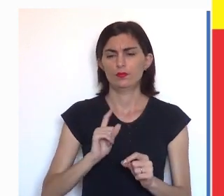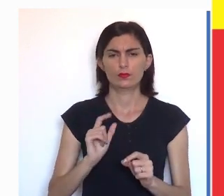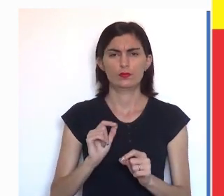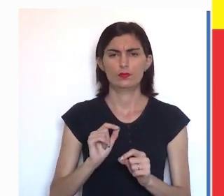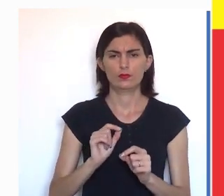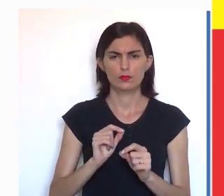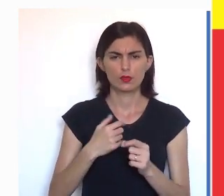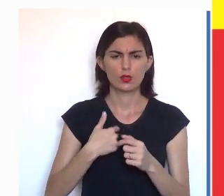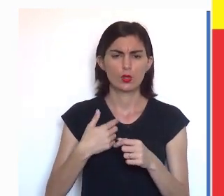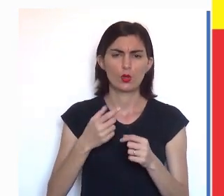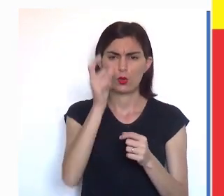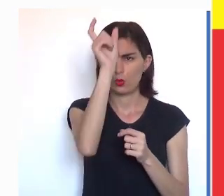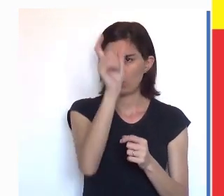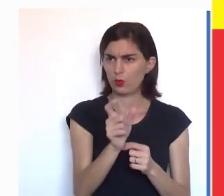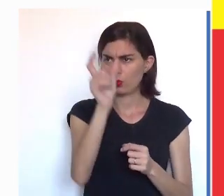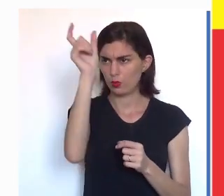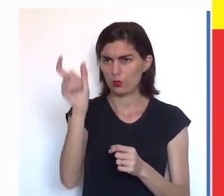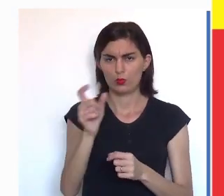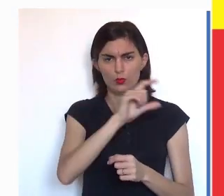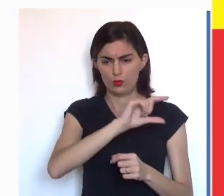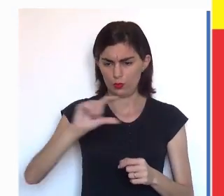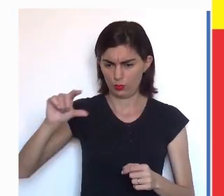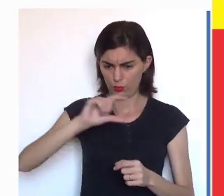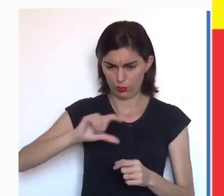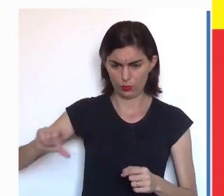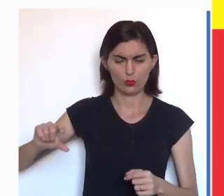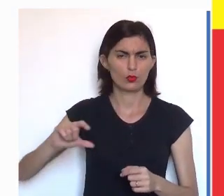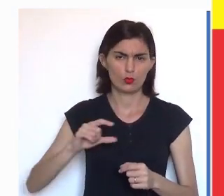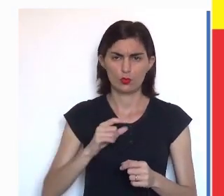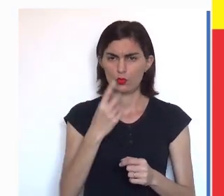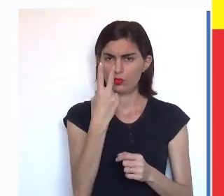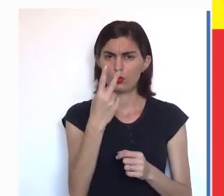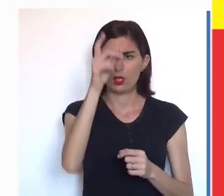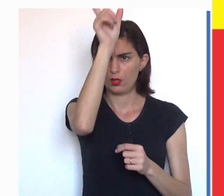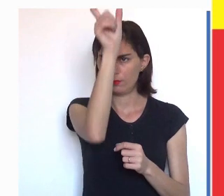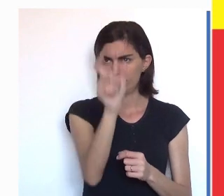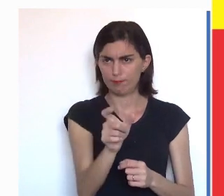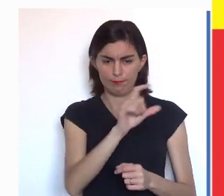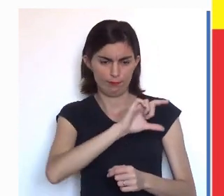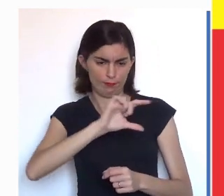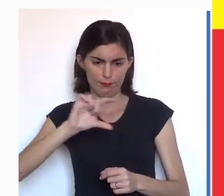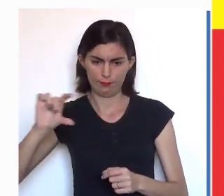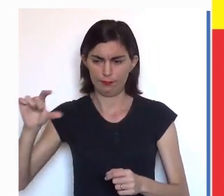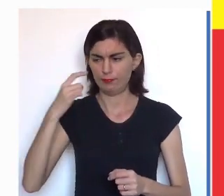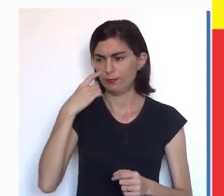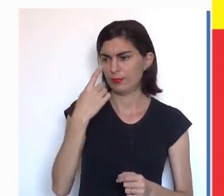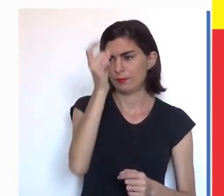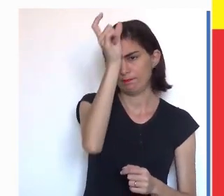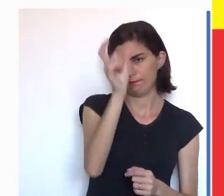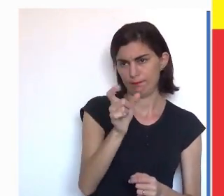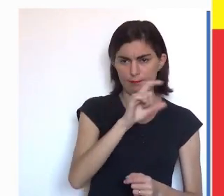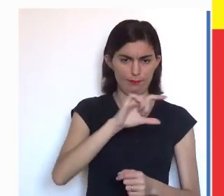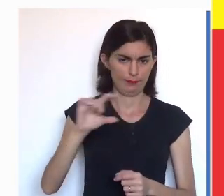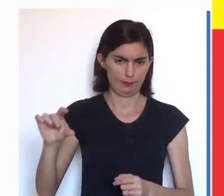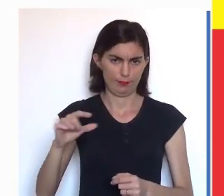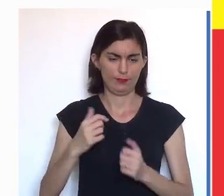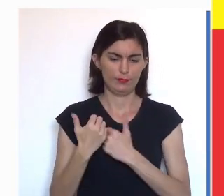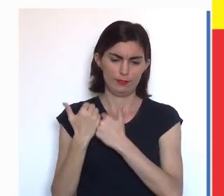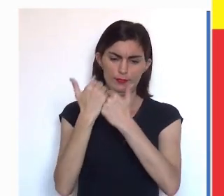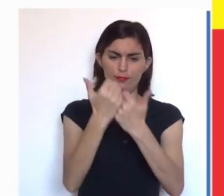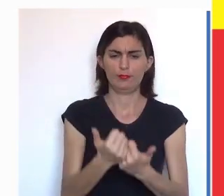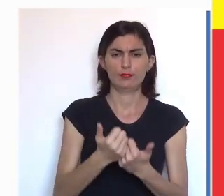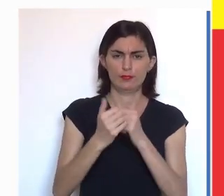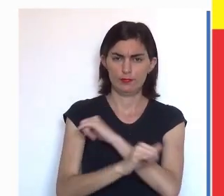o eixo horizontal e o eixo vertical, onde, nesses eixos, nesses eixos, e vertical,